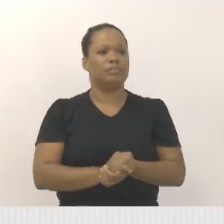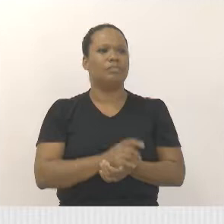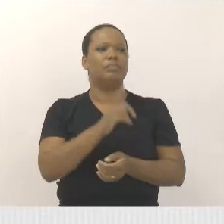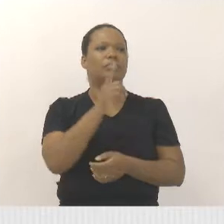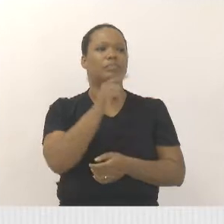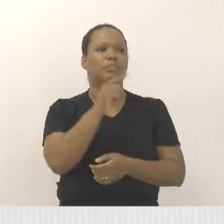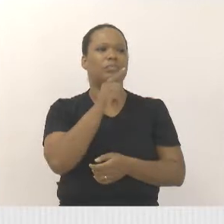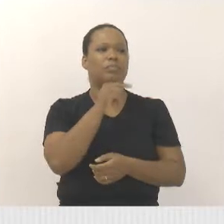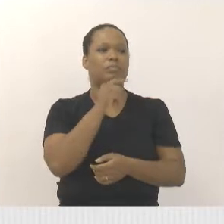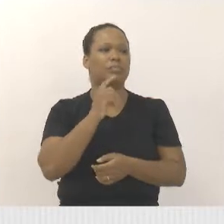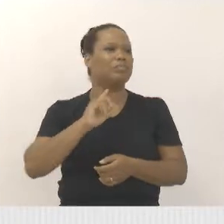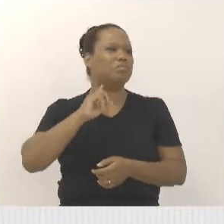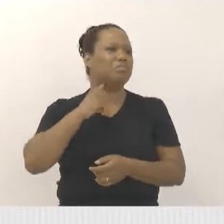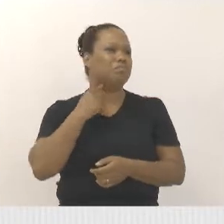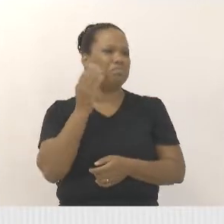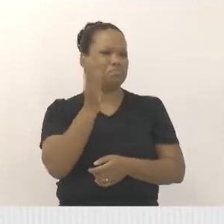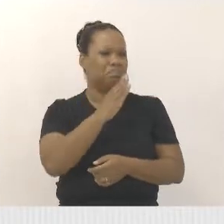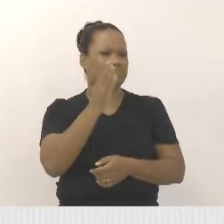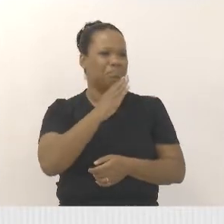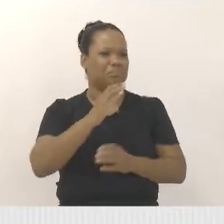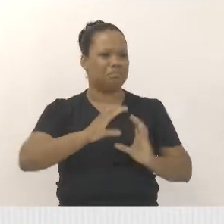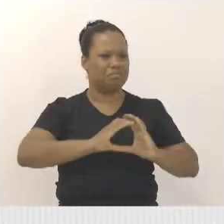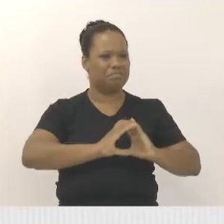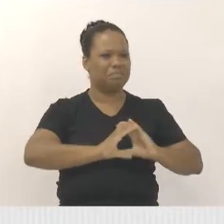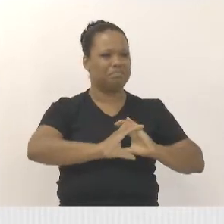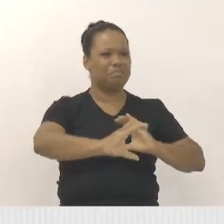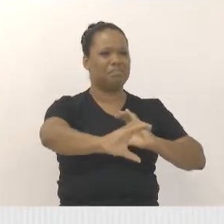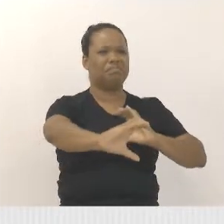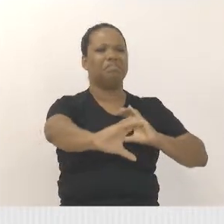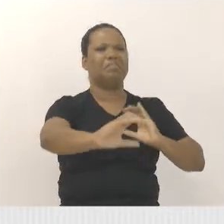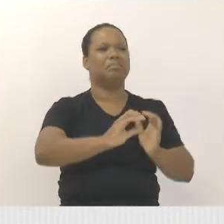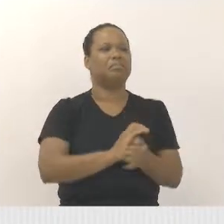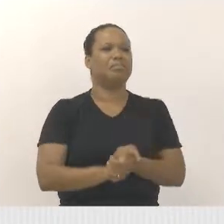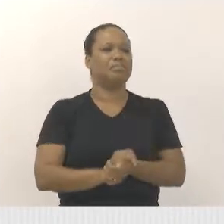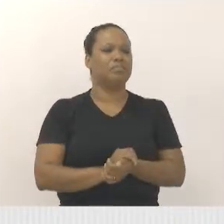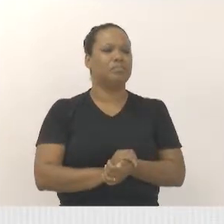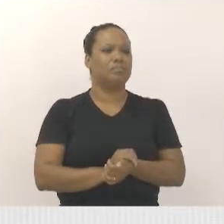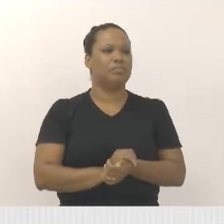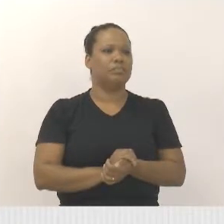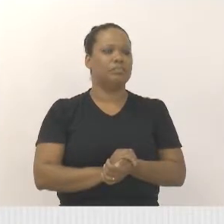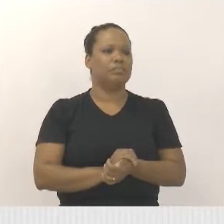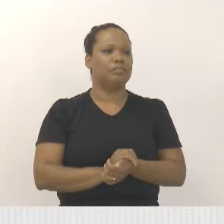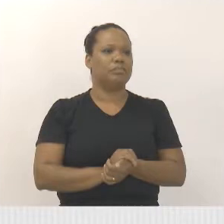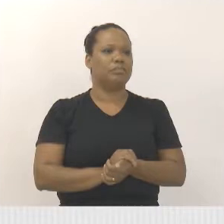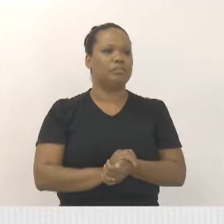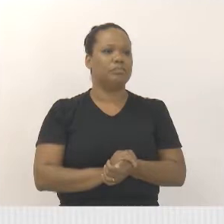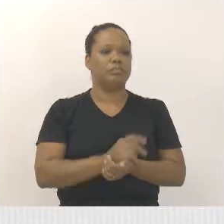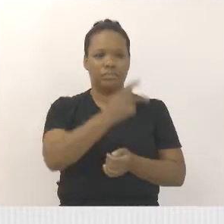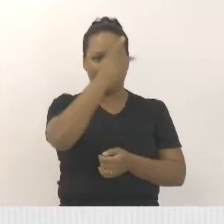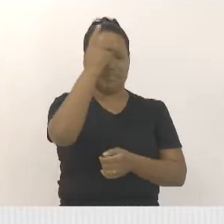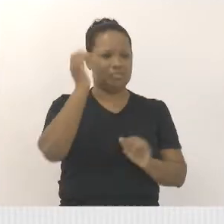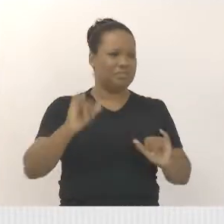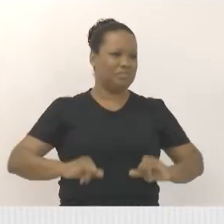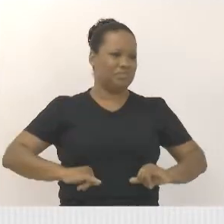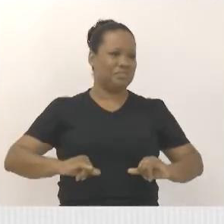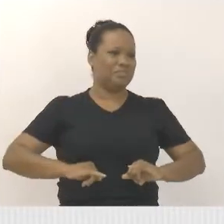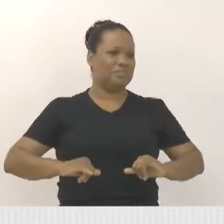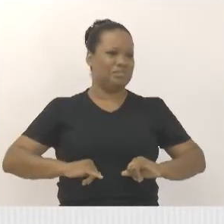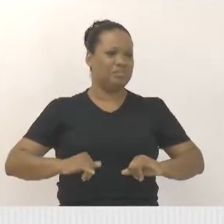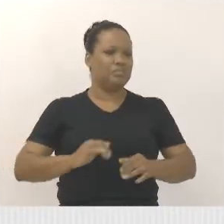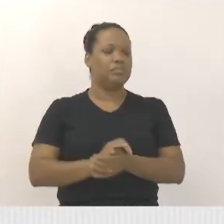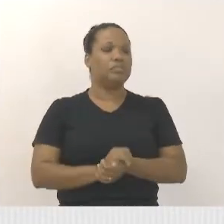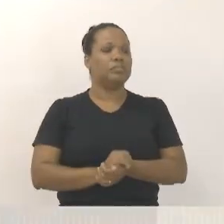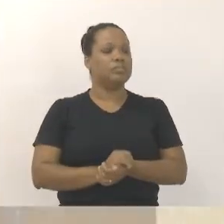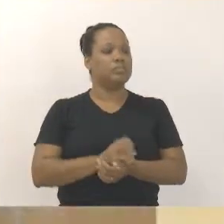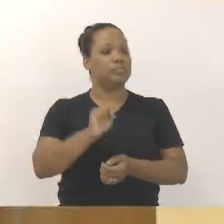esgoto ali, uma coisa de louco ali, rapaz. Com isso, a fedentina atormentava a vida das pessoas naquele local. O